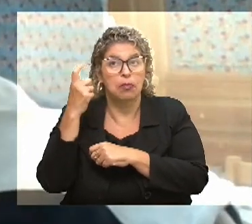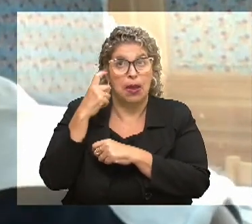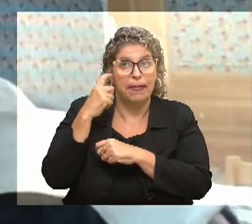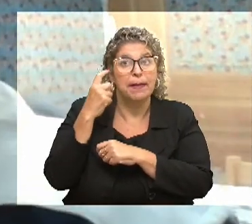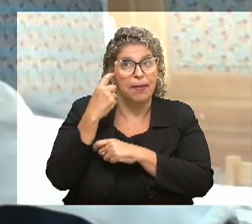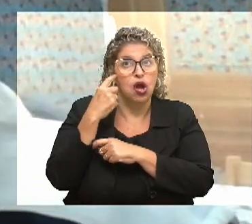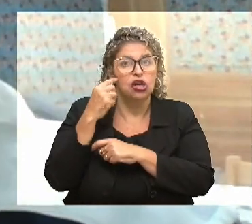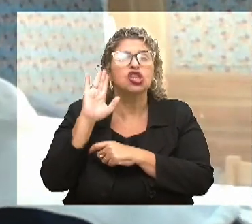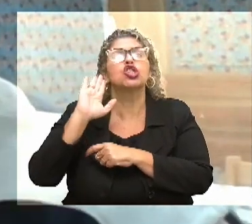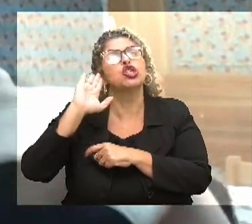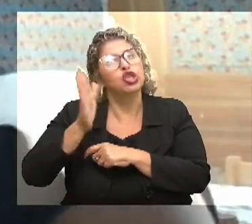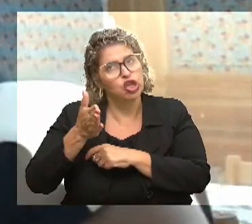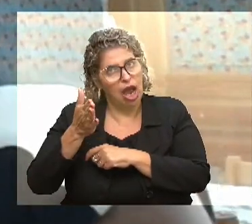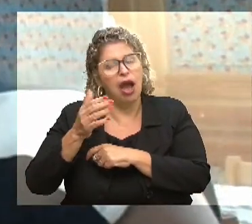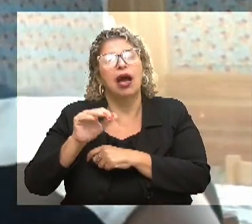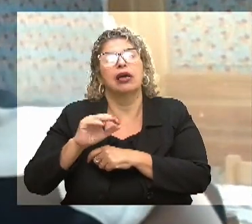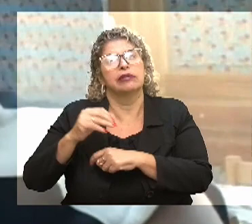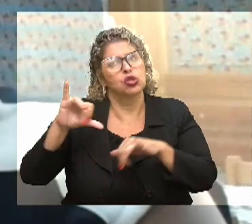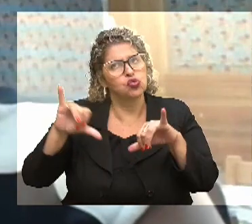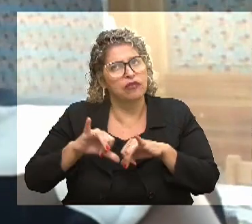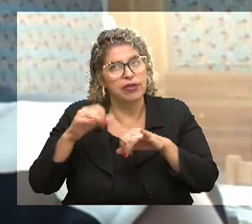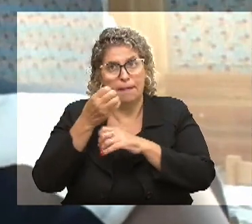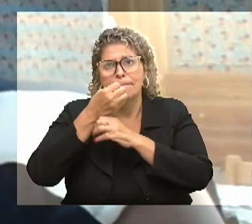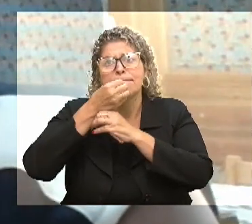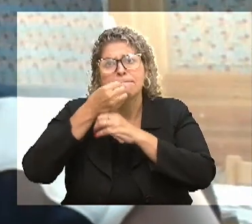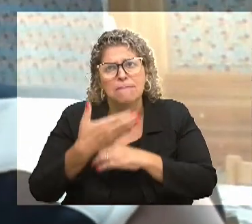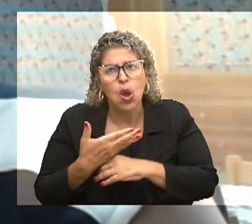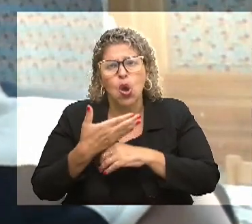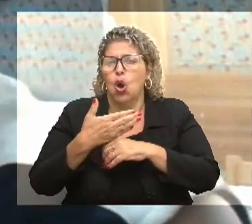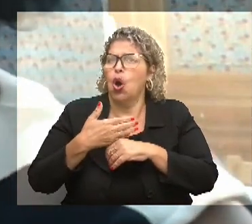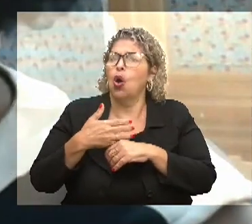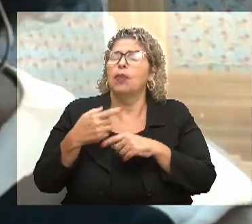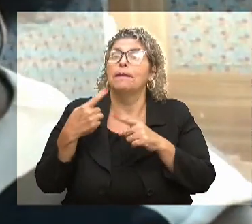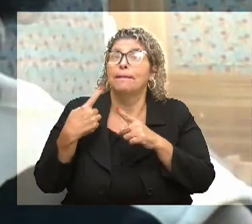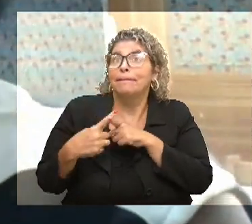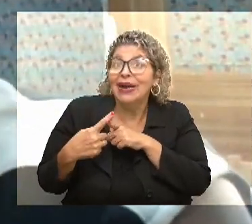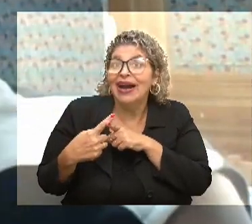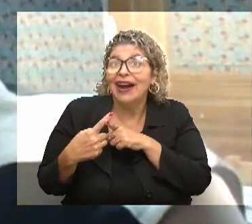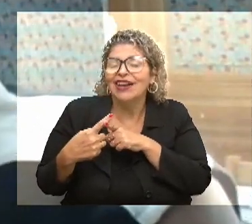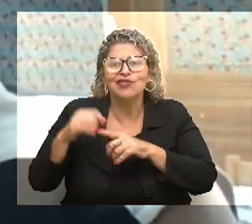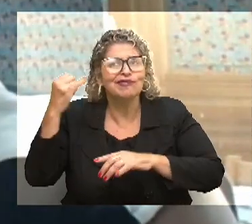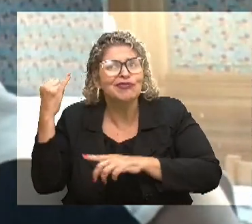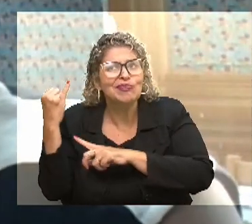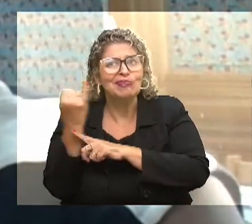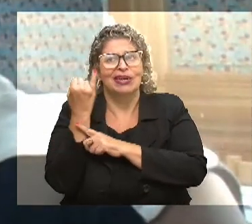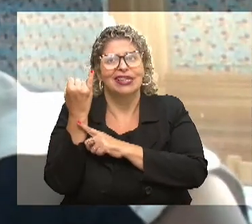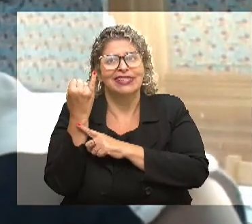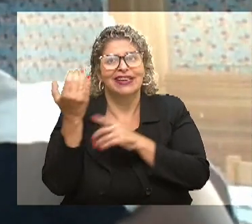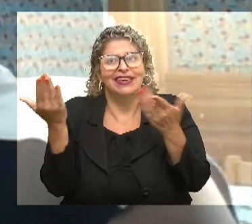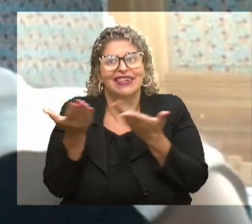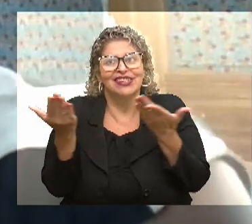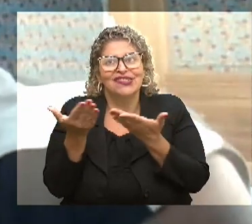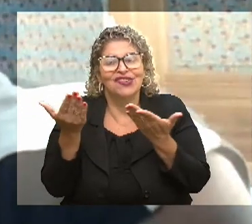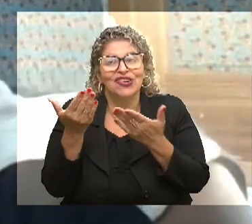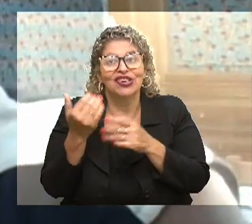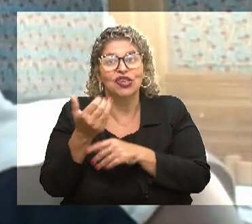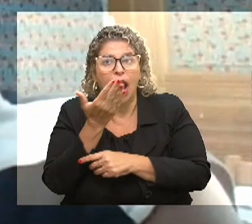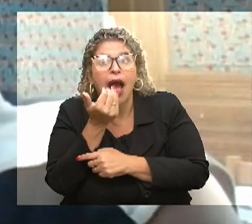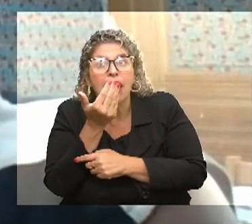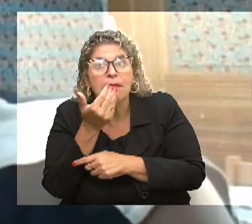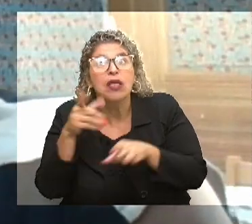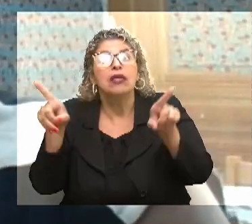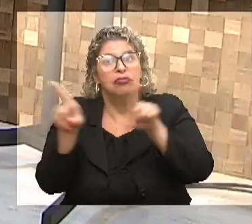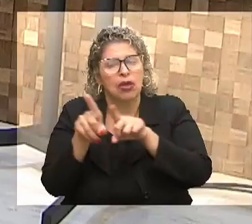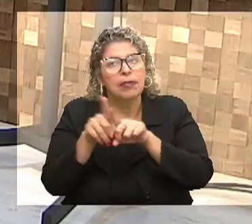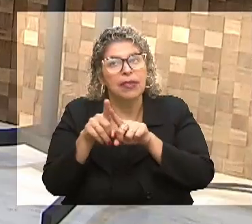pensar, para mim, que já passei por isso, é muito bom quando você recebe a cesta básica. Mas o fundamental de tudo é, além da cesta básica,